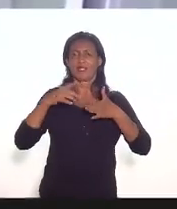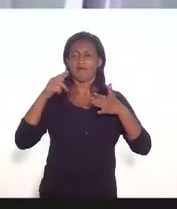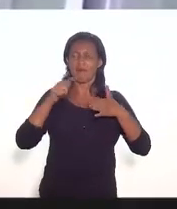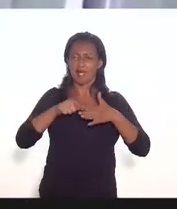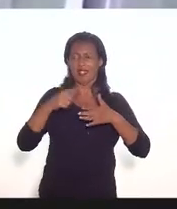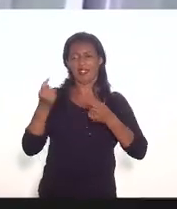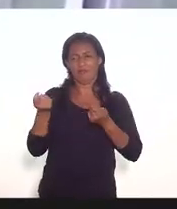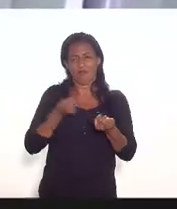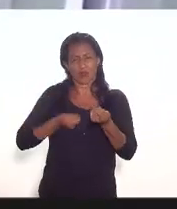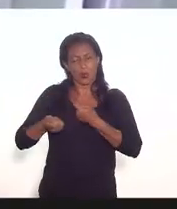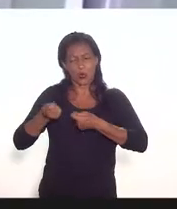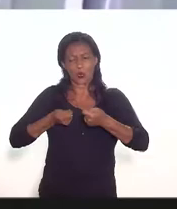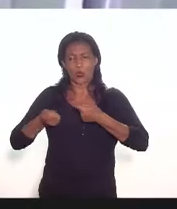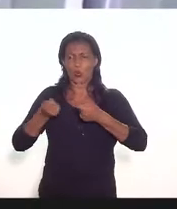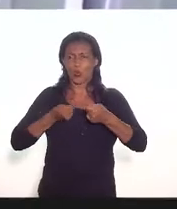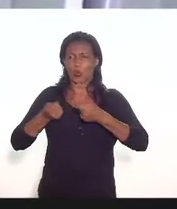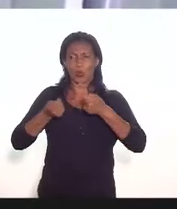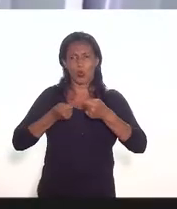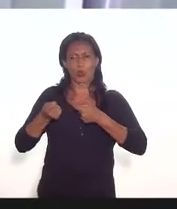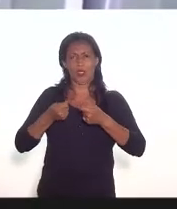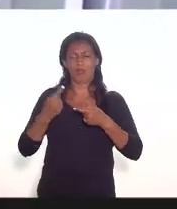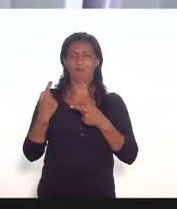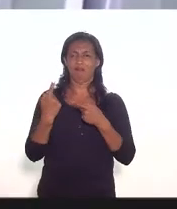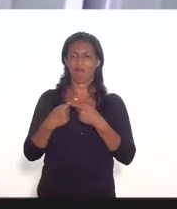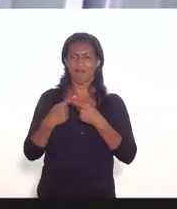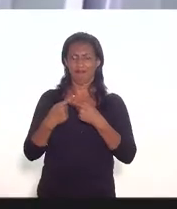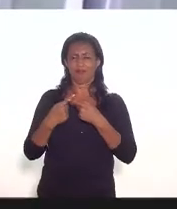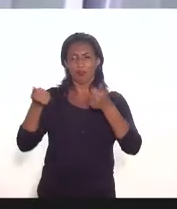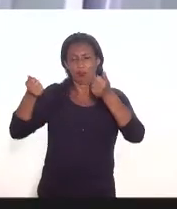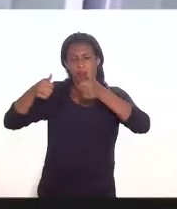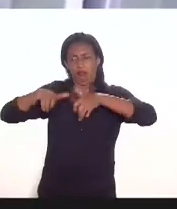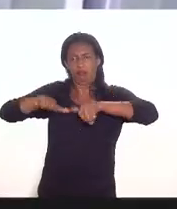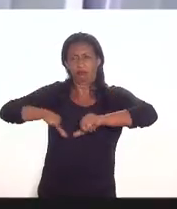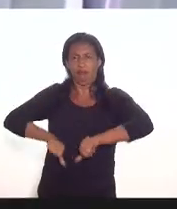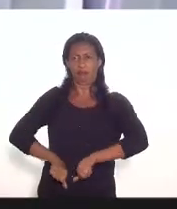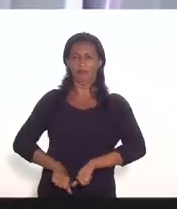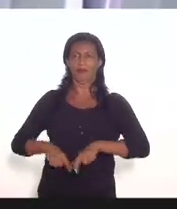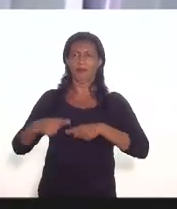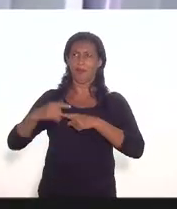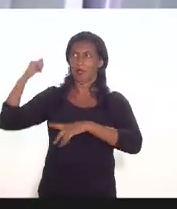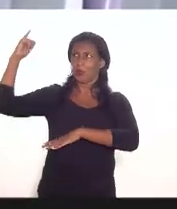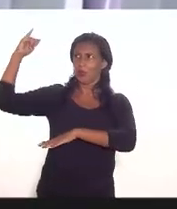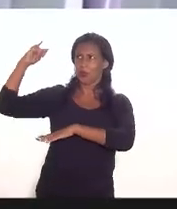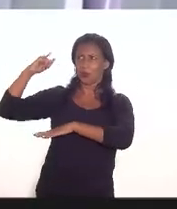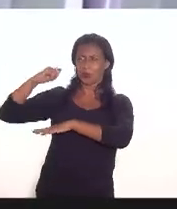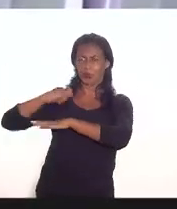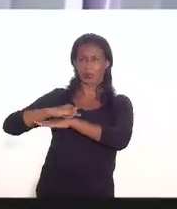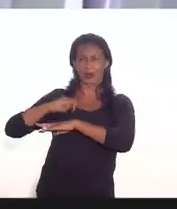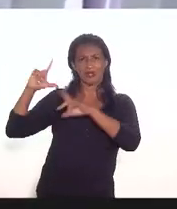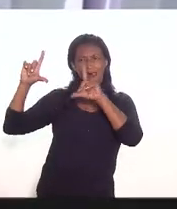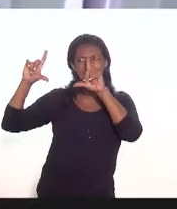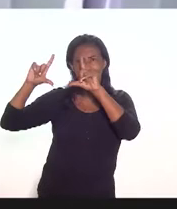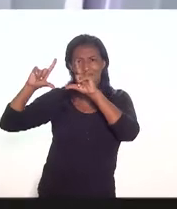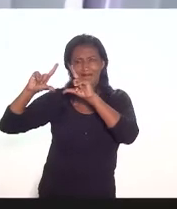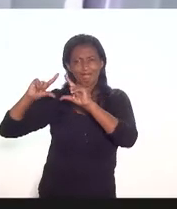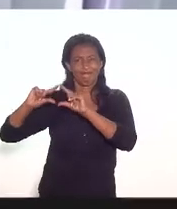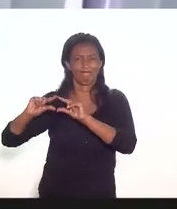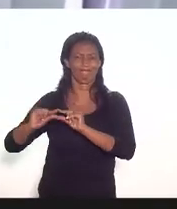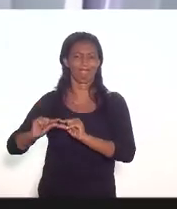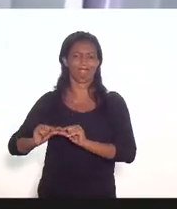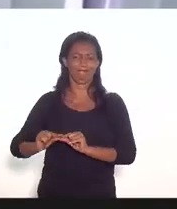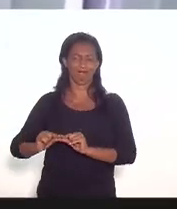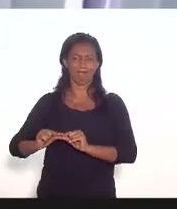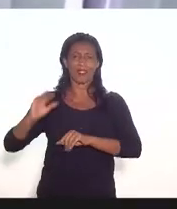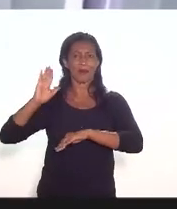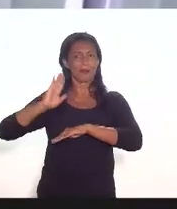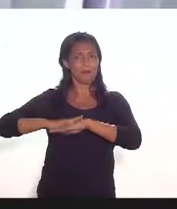economia na verdade o fluxo de passageiros o fluxo de voos reduziu de maneira substanciosa e